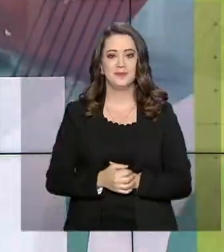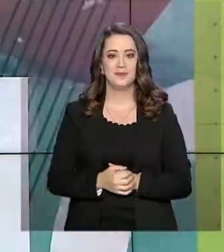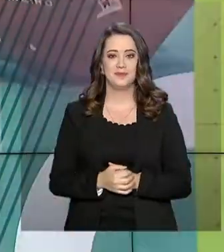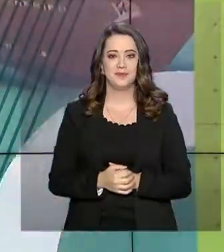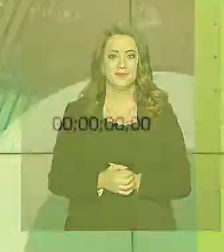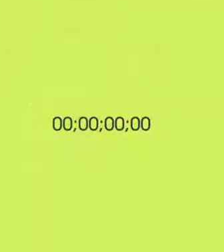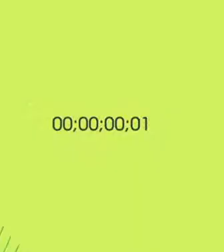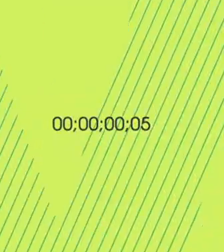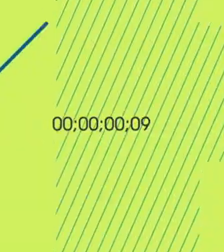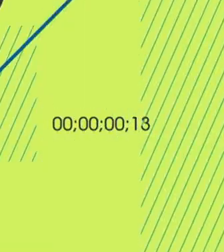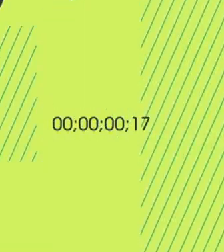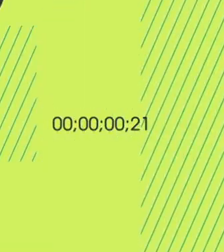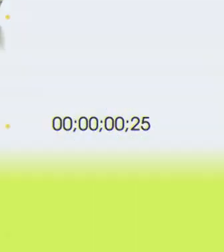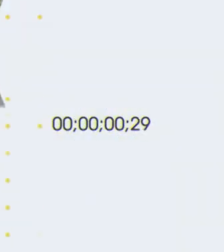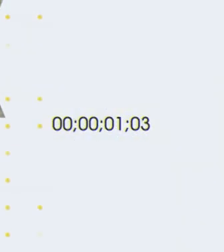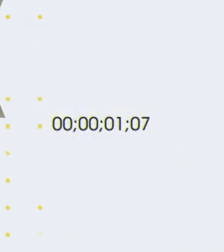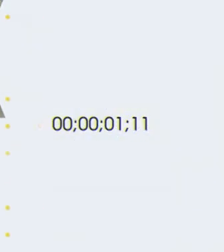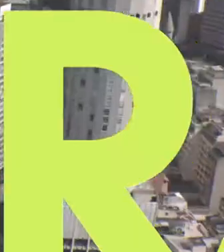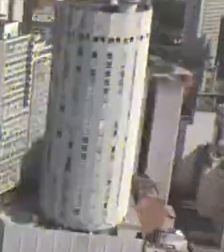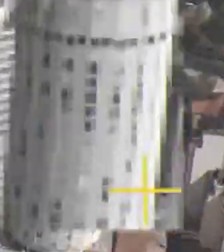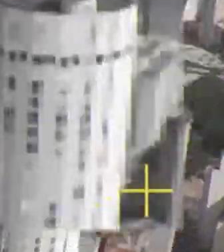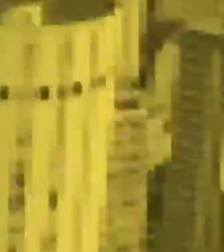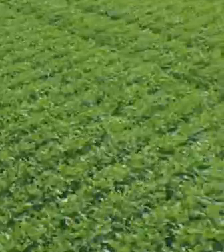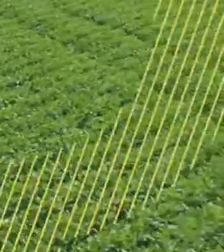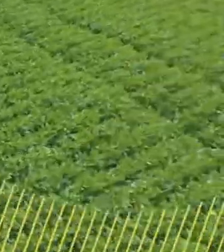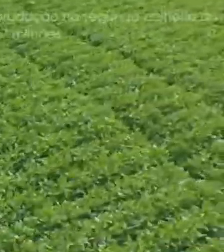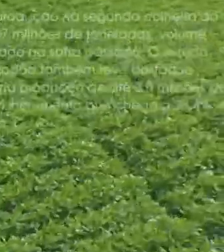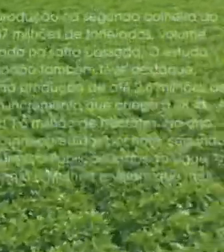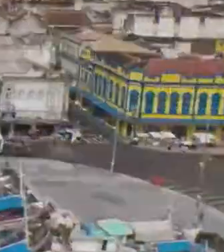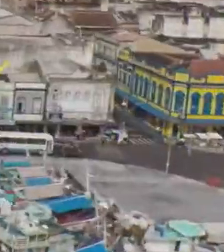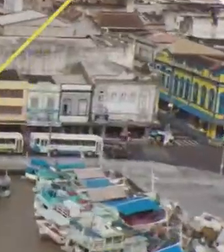E E aí